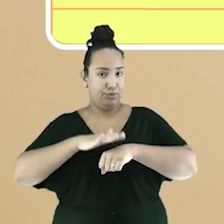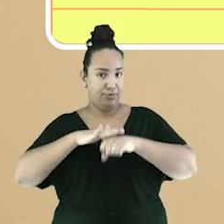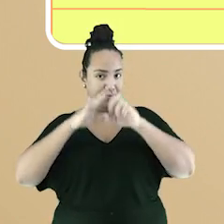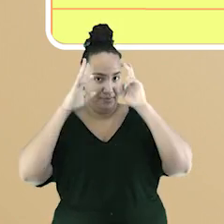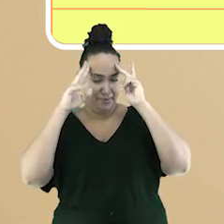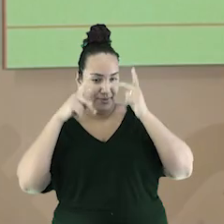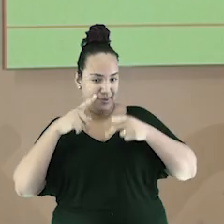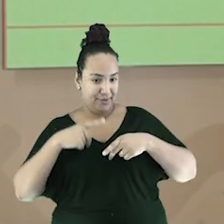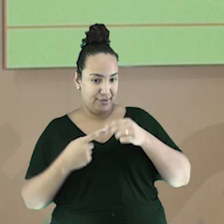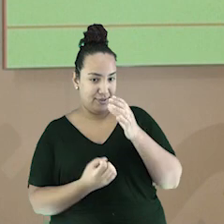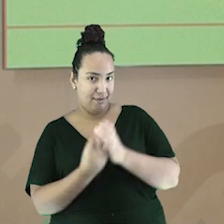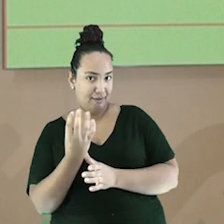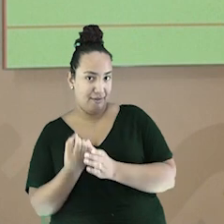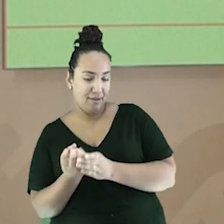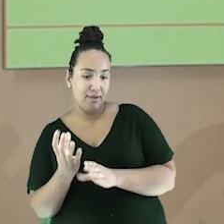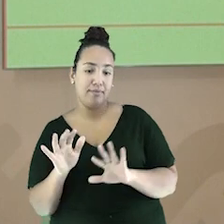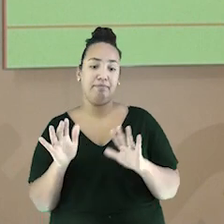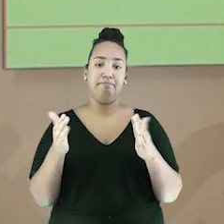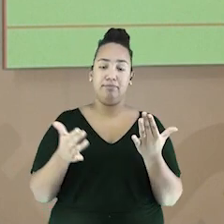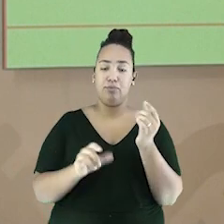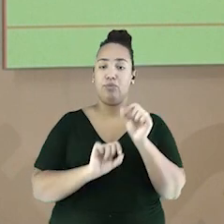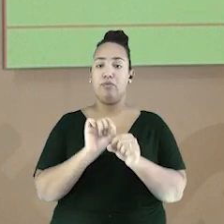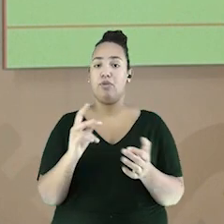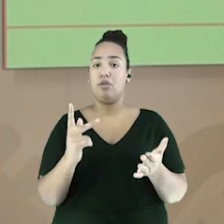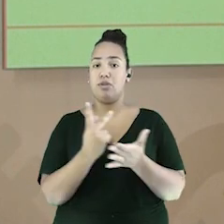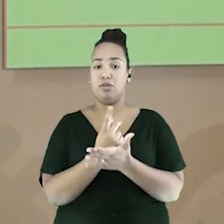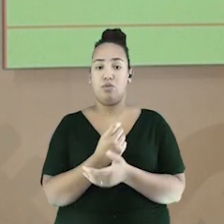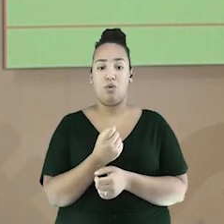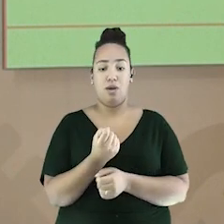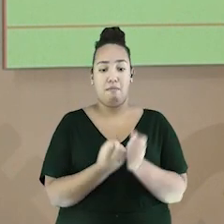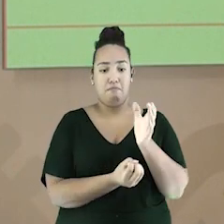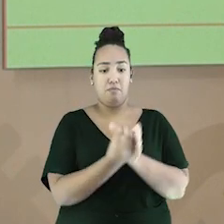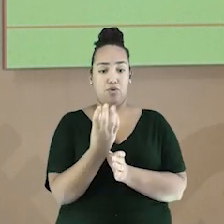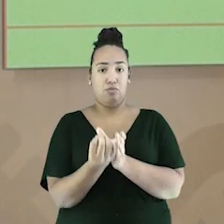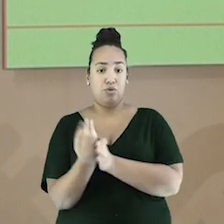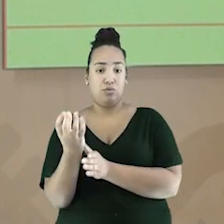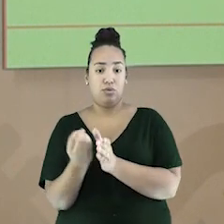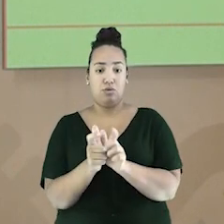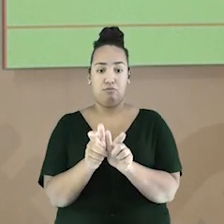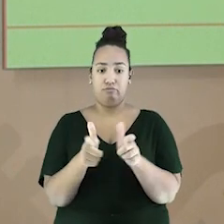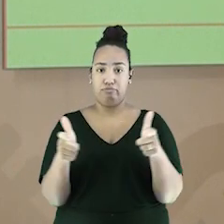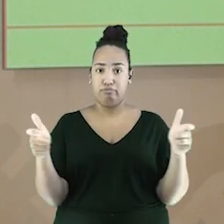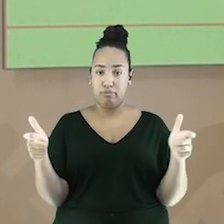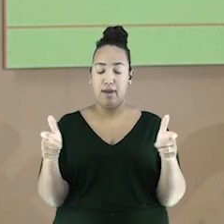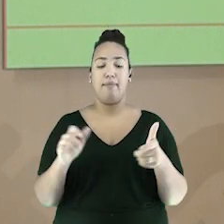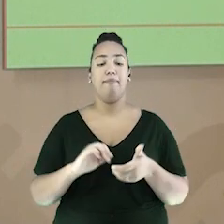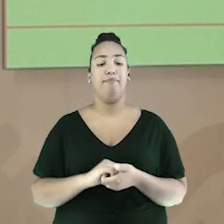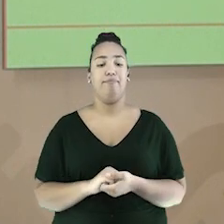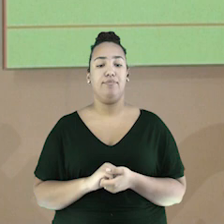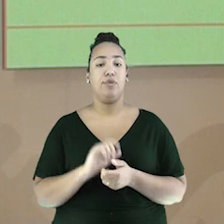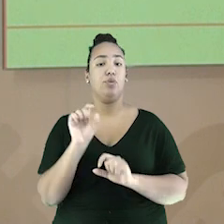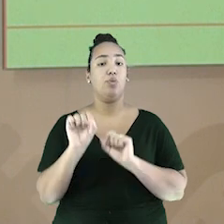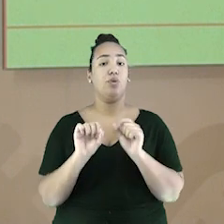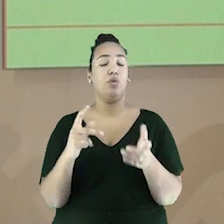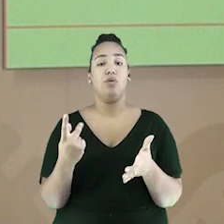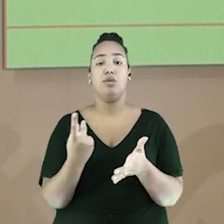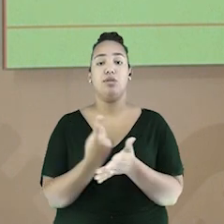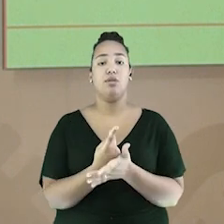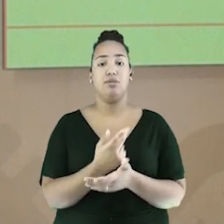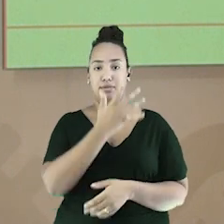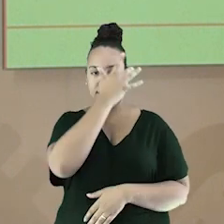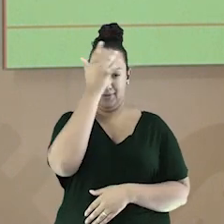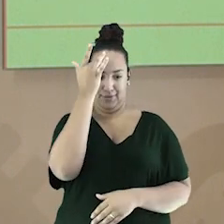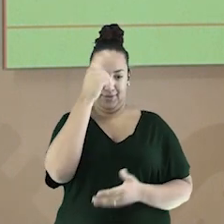mercadorias. Esses avanços enriqueceram os capitalistas, burgueses, detentores da riqueza. Mas os